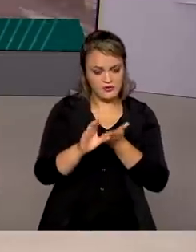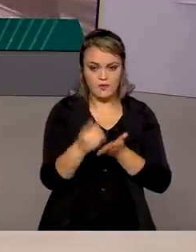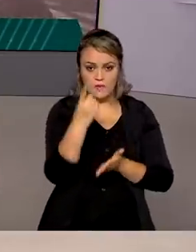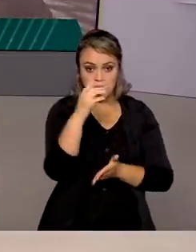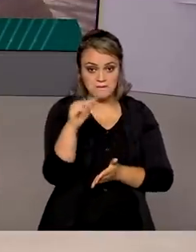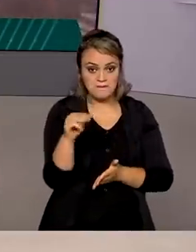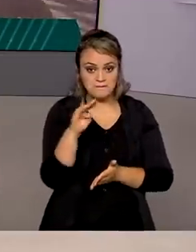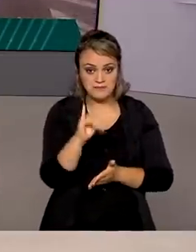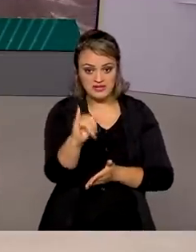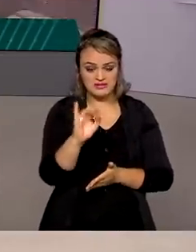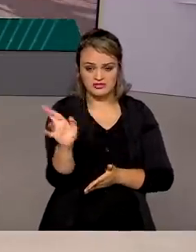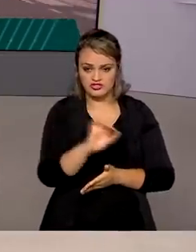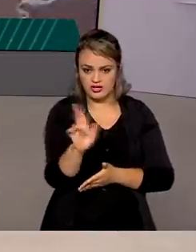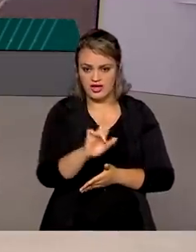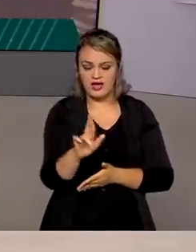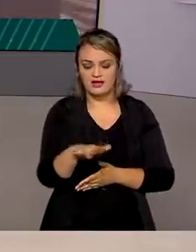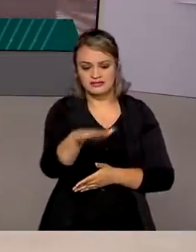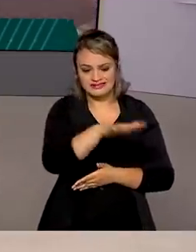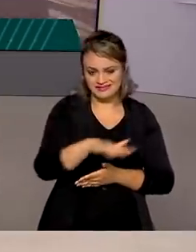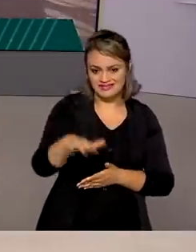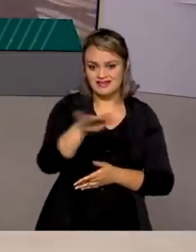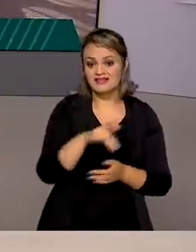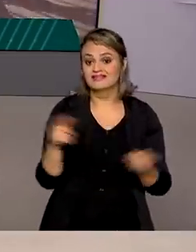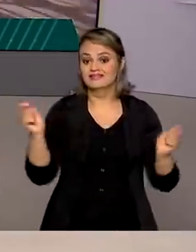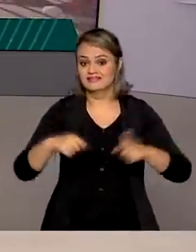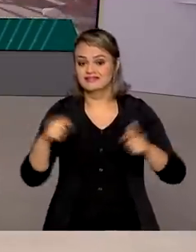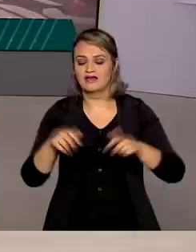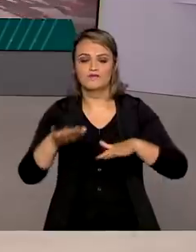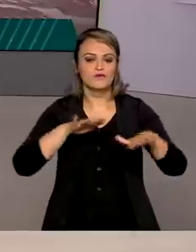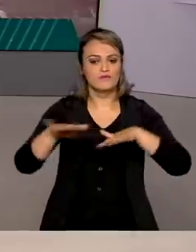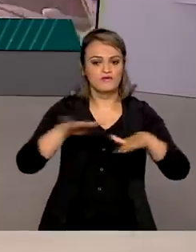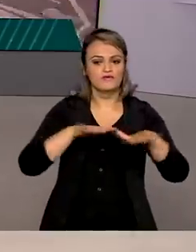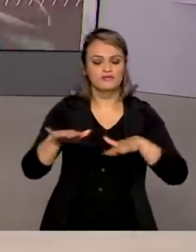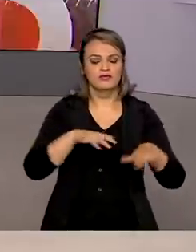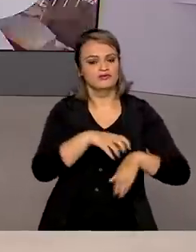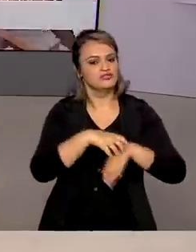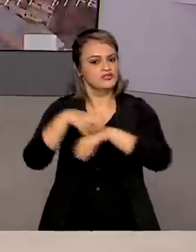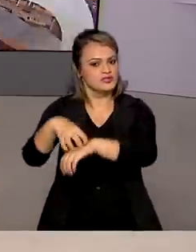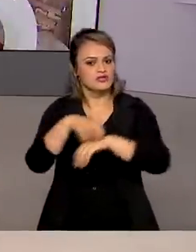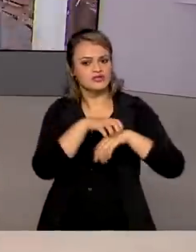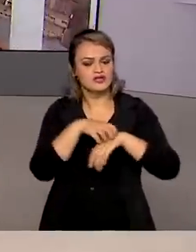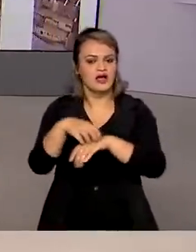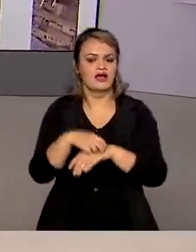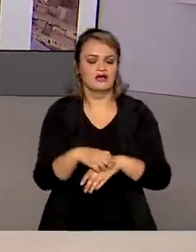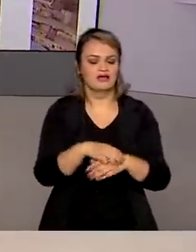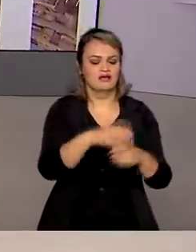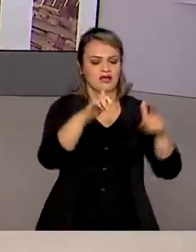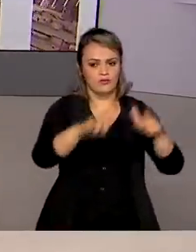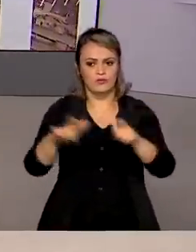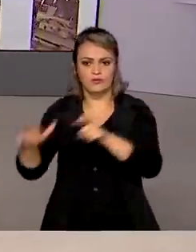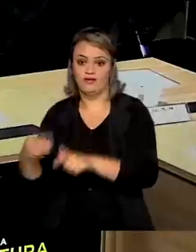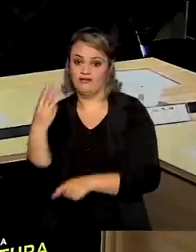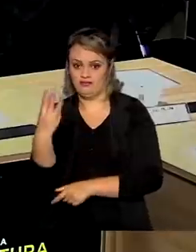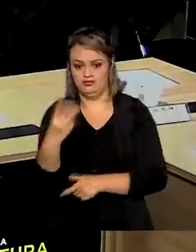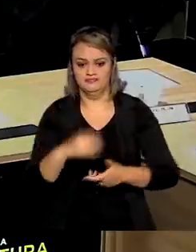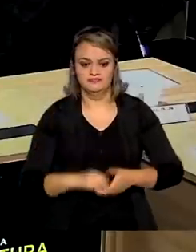bilhão de reais nos terminais, o que vai aumentar a capacidade de movimentação de cargas em três regiões do Brasil.